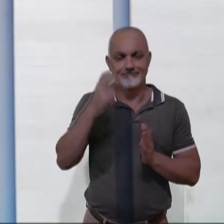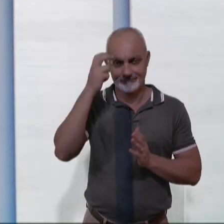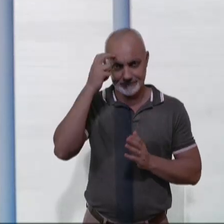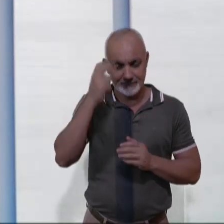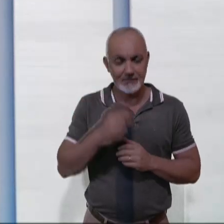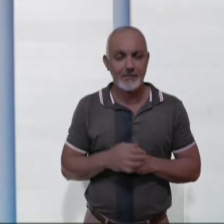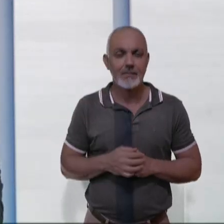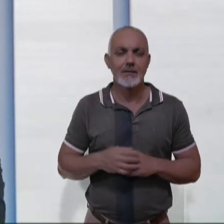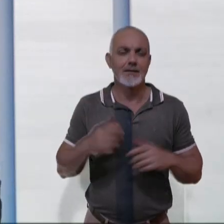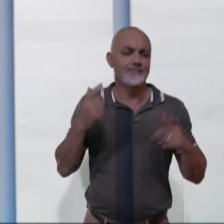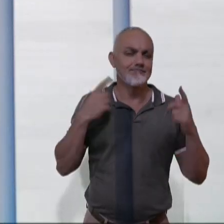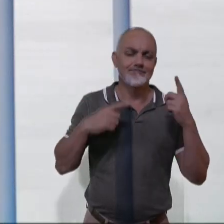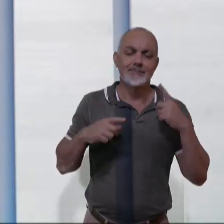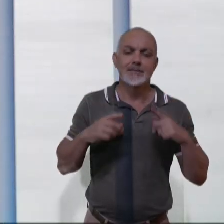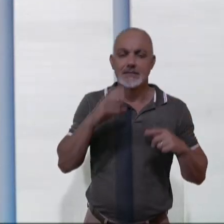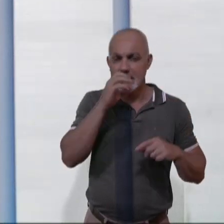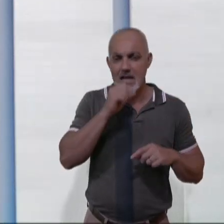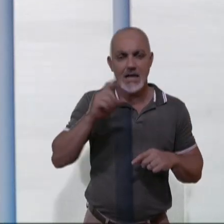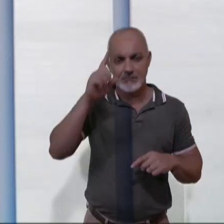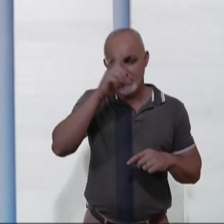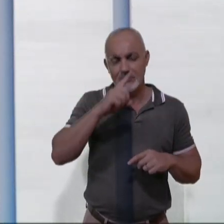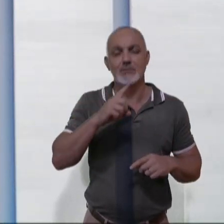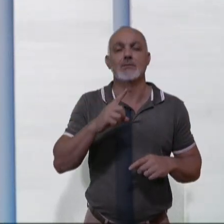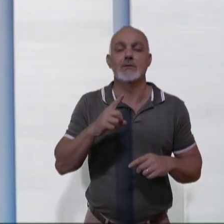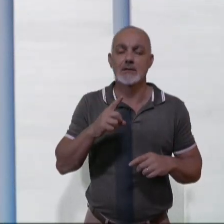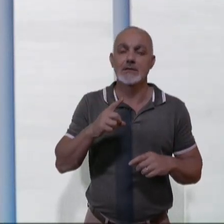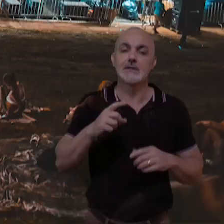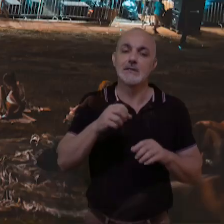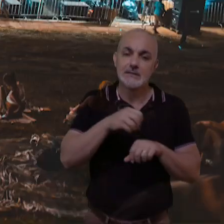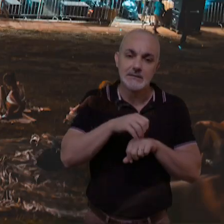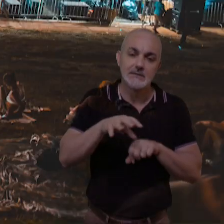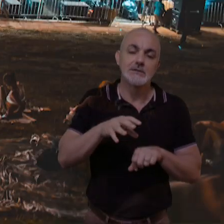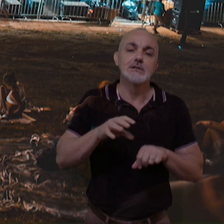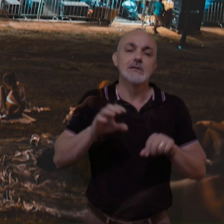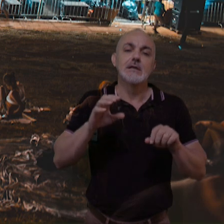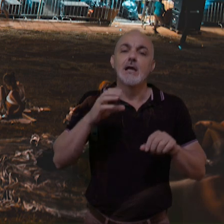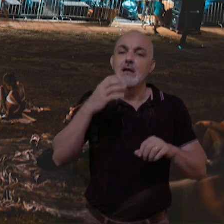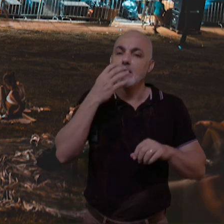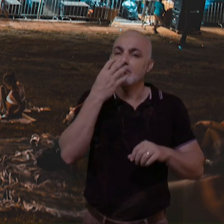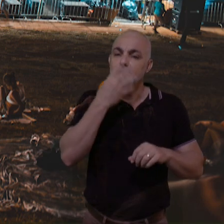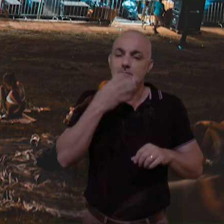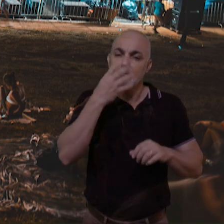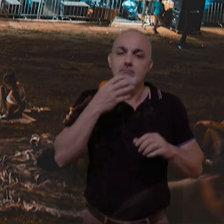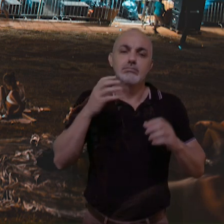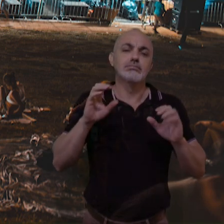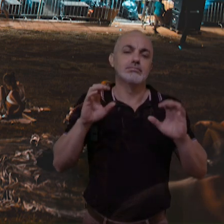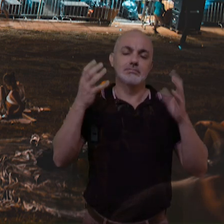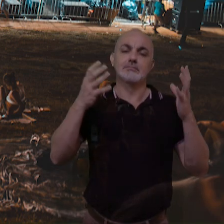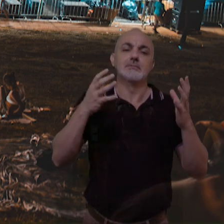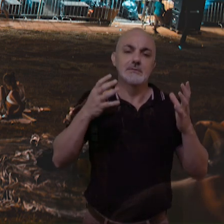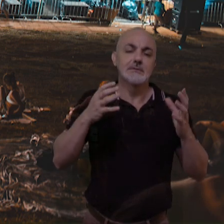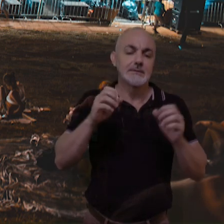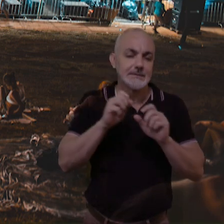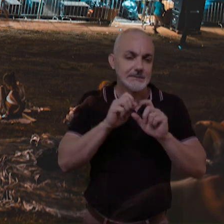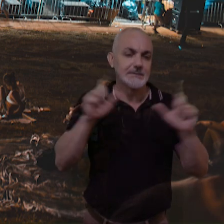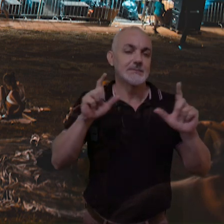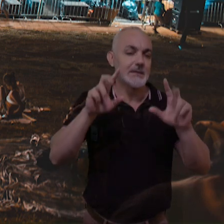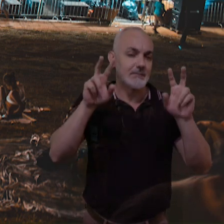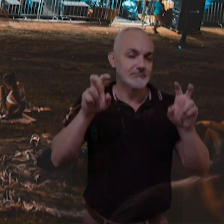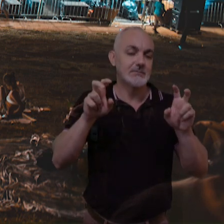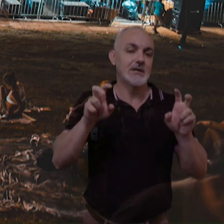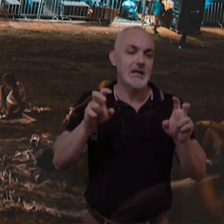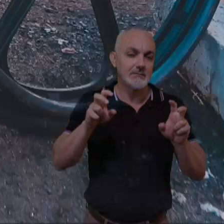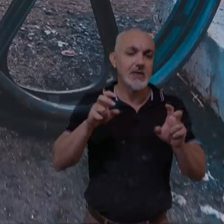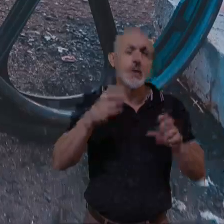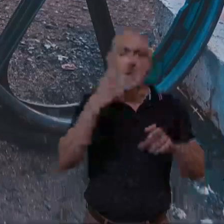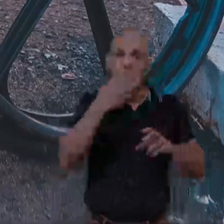Pra curtir muito o fim de semana inteiro, a indicação é Festival Timbre. O conceito do festival deste ano é o Despertar. Vai ser uma jornada